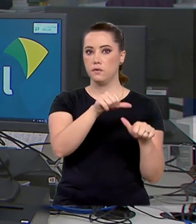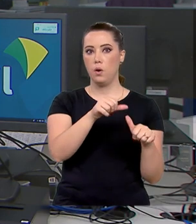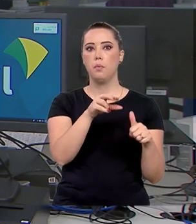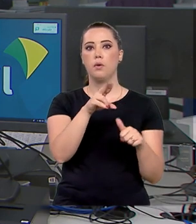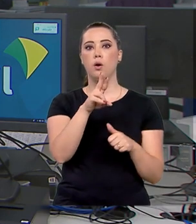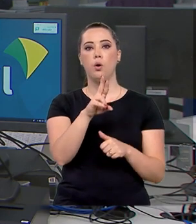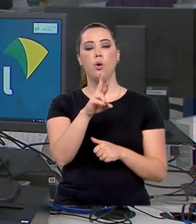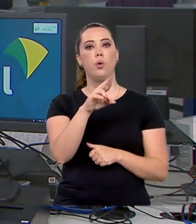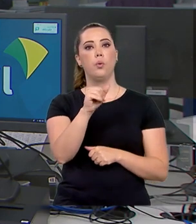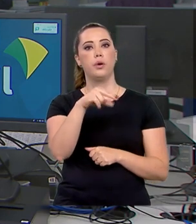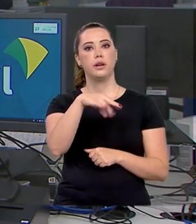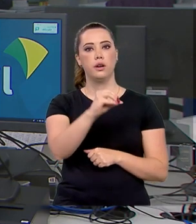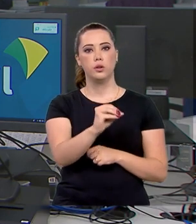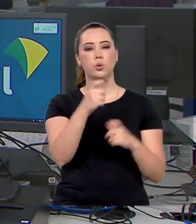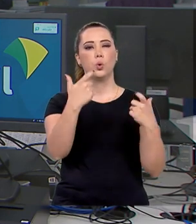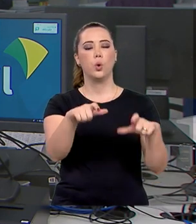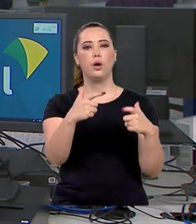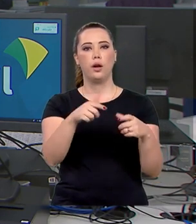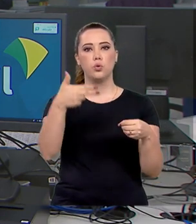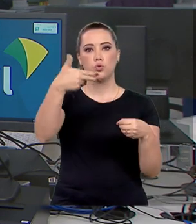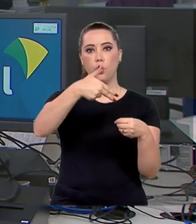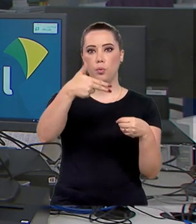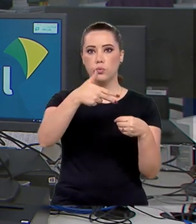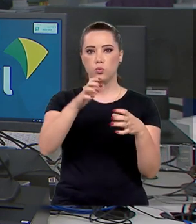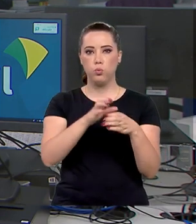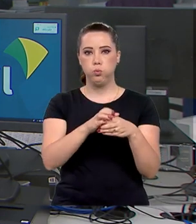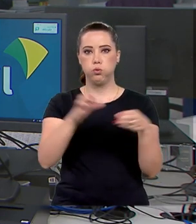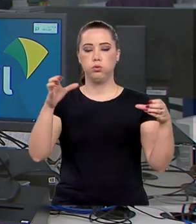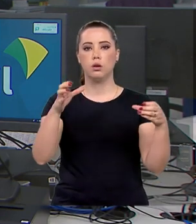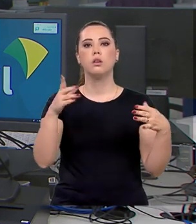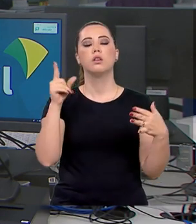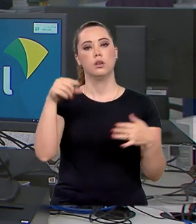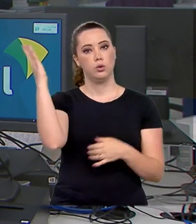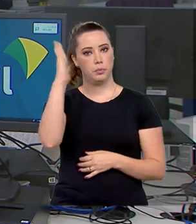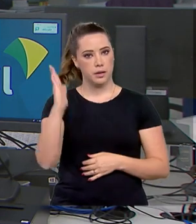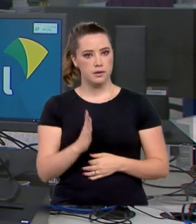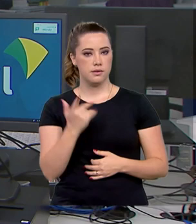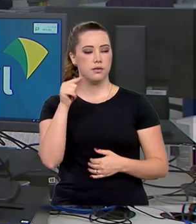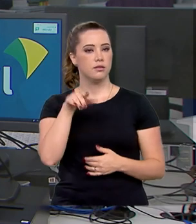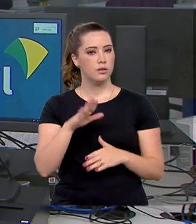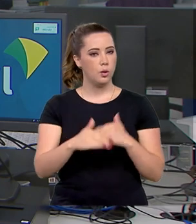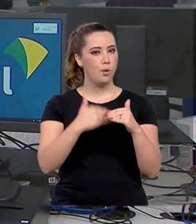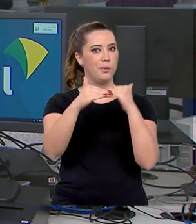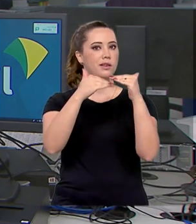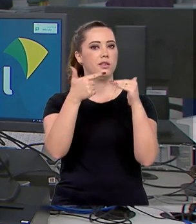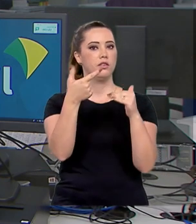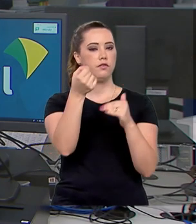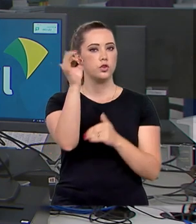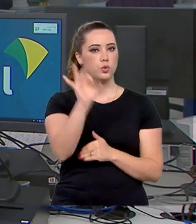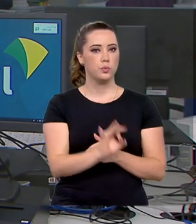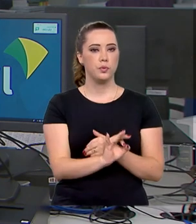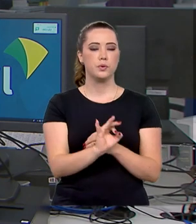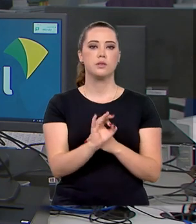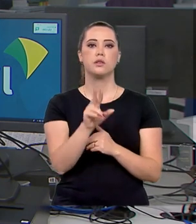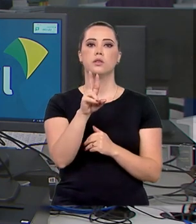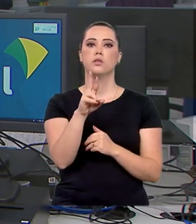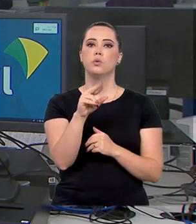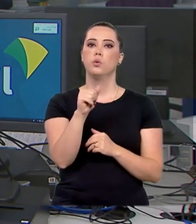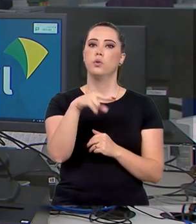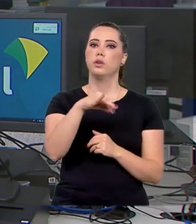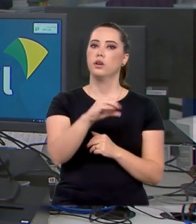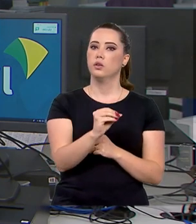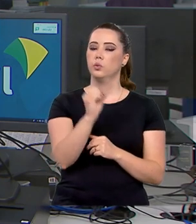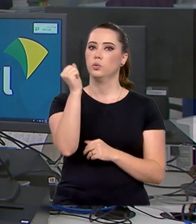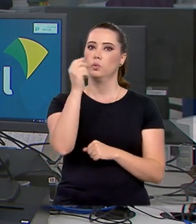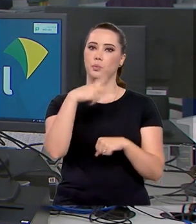de combustível nuclear das indústrias nucleares do Brasil. Com isso, vai aumentar em 20% a produção de urânio enriquecido